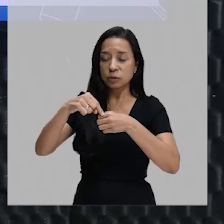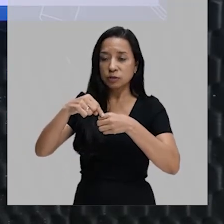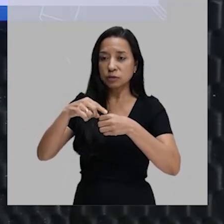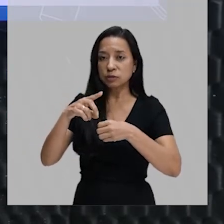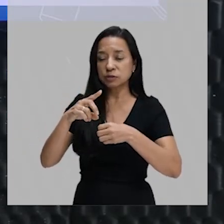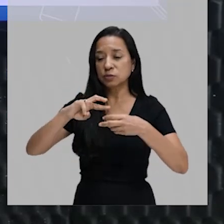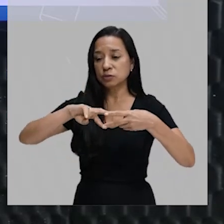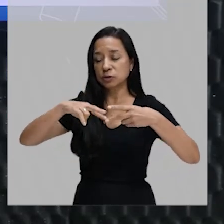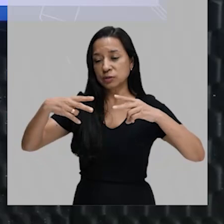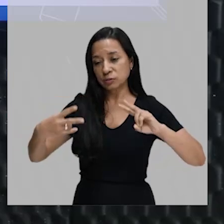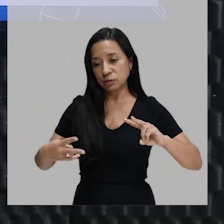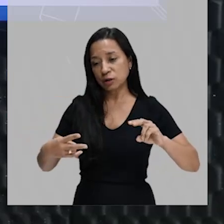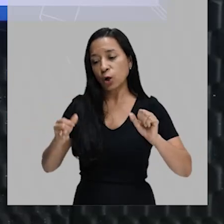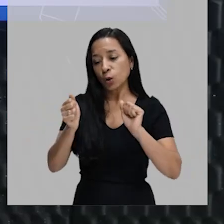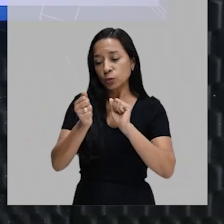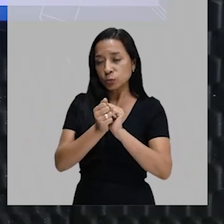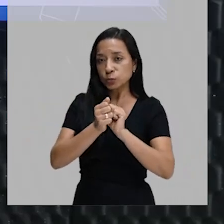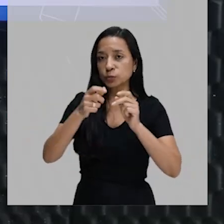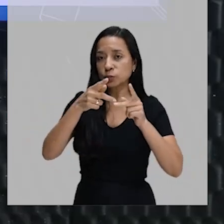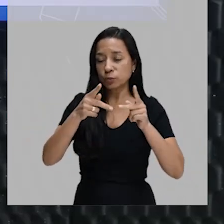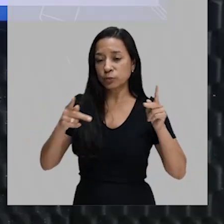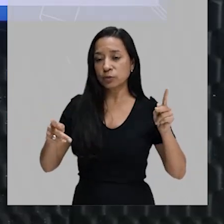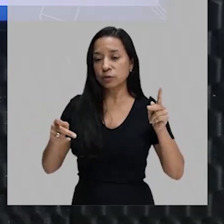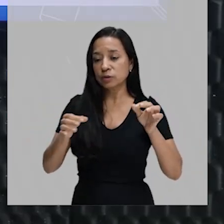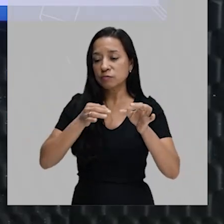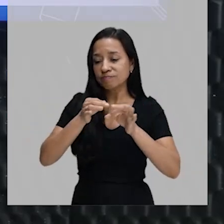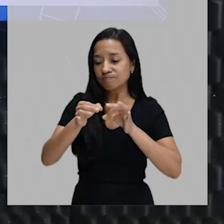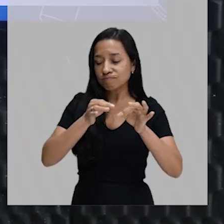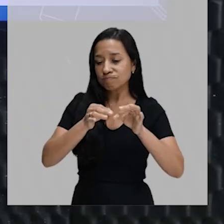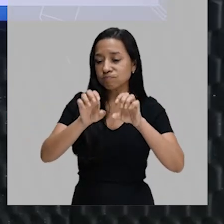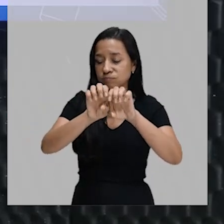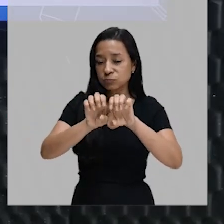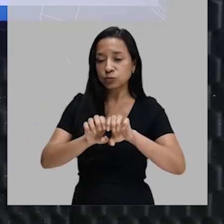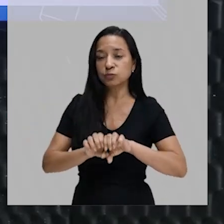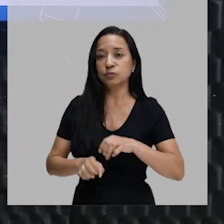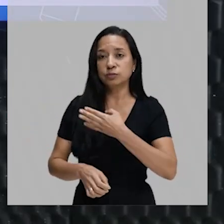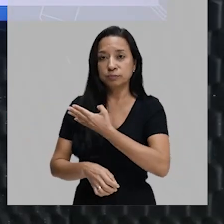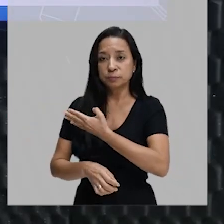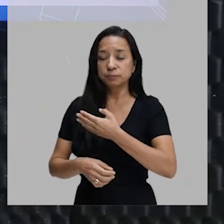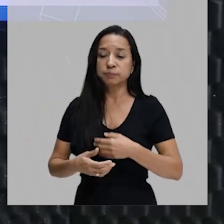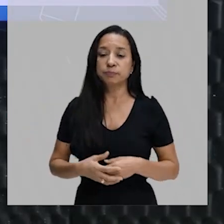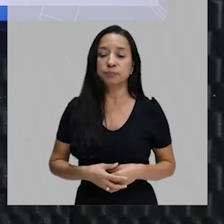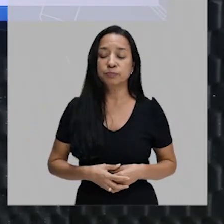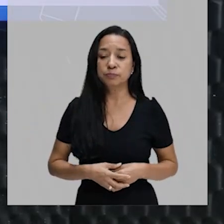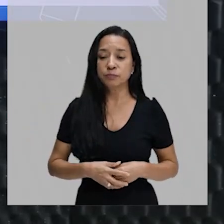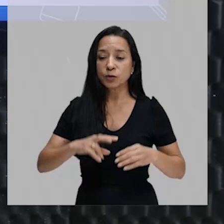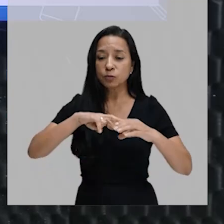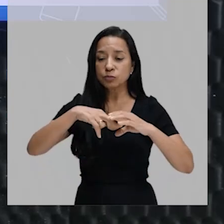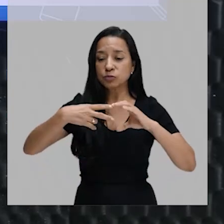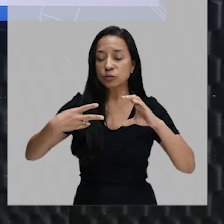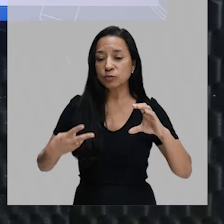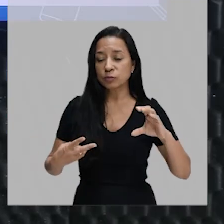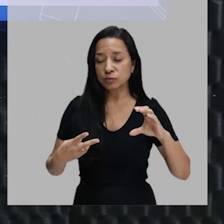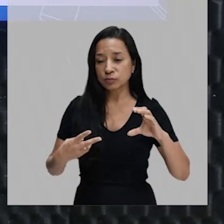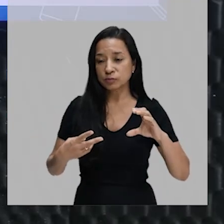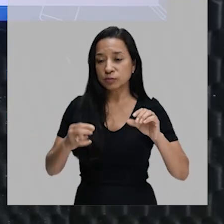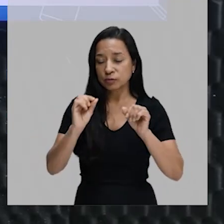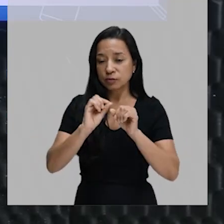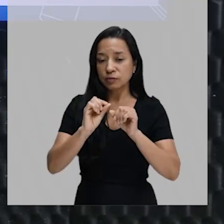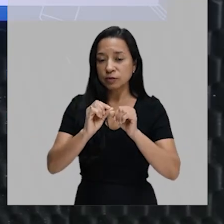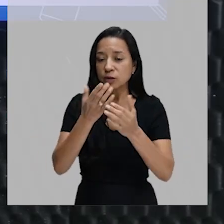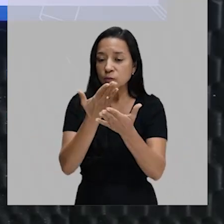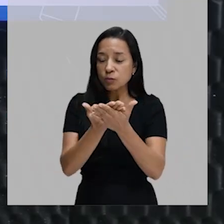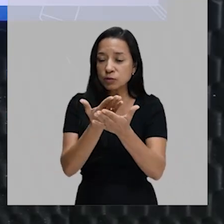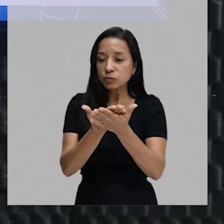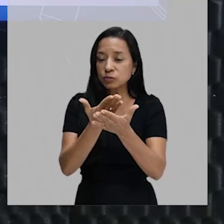juntamente com proteínas, vão formar essas estruturas aqui, ok? Esses cromossomos, ao a gente fazer o